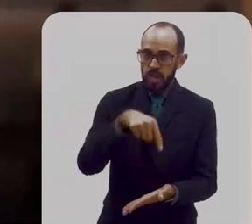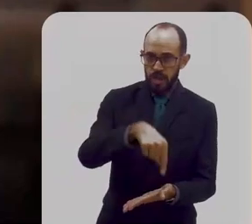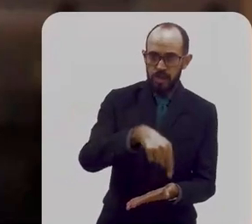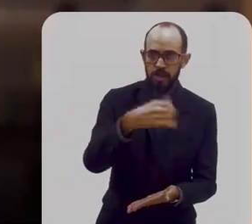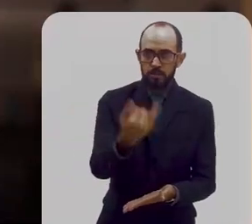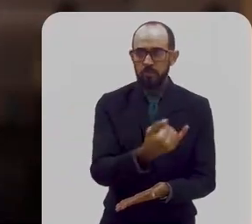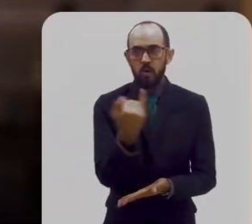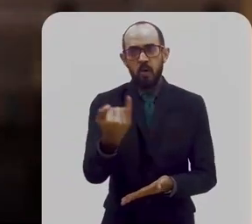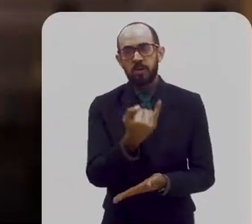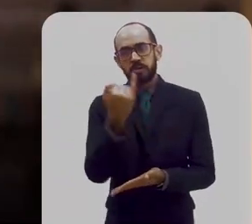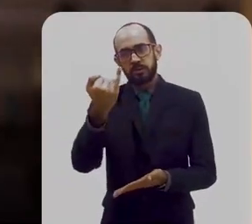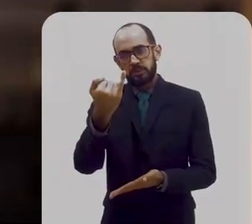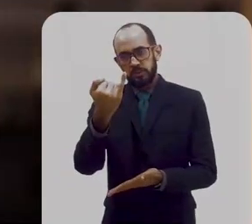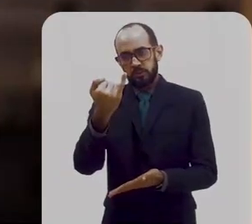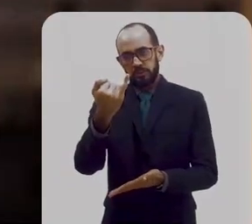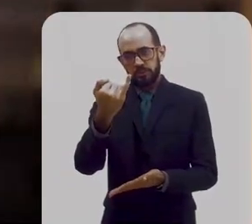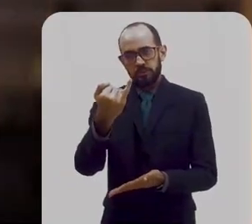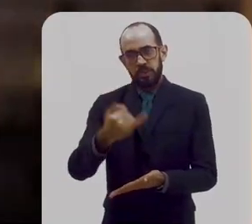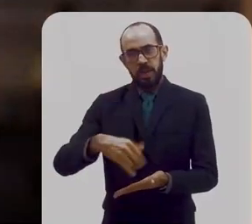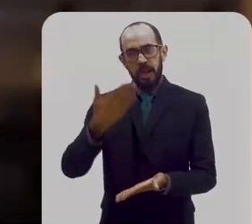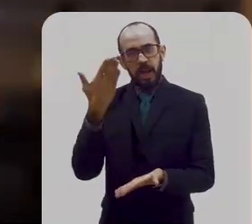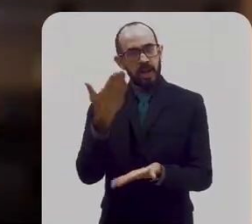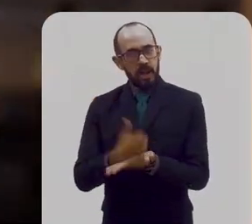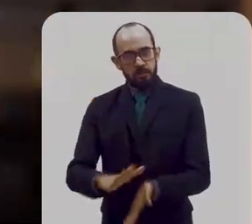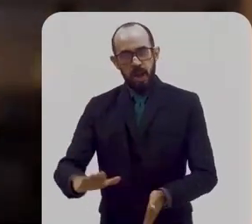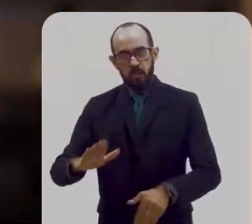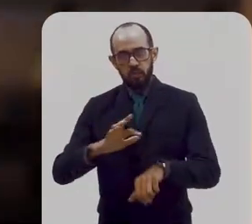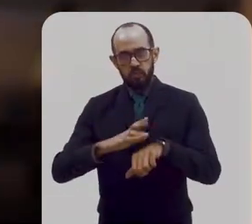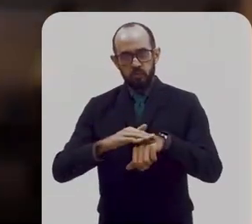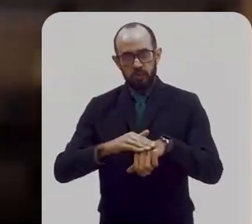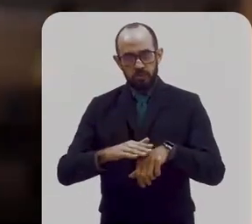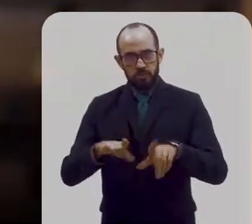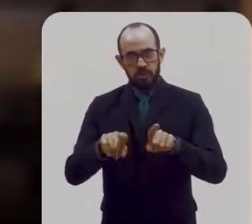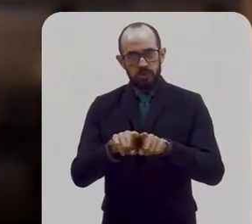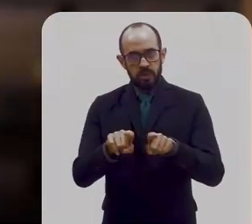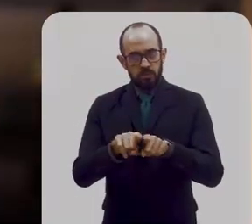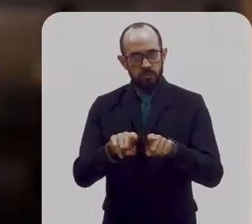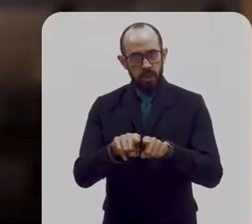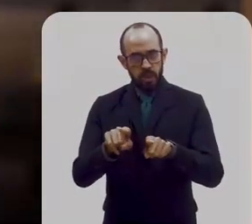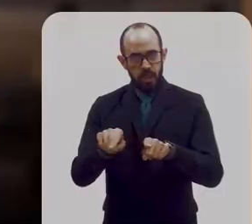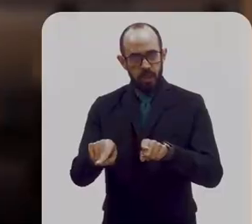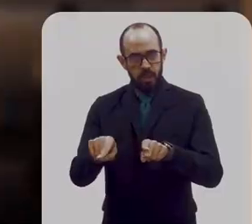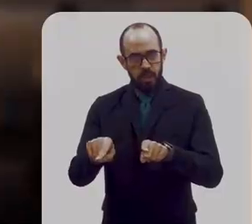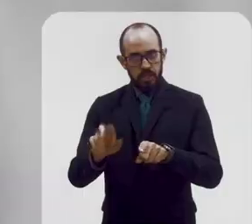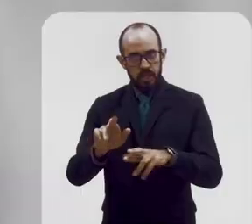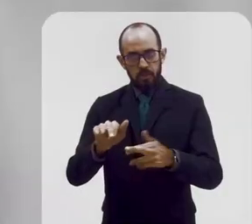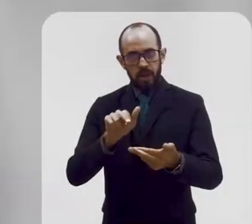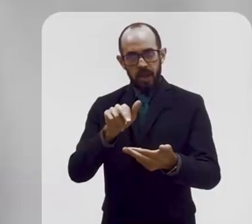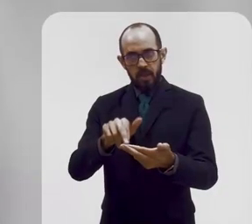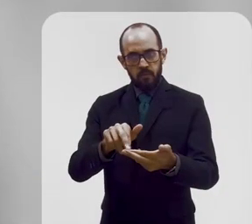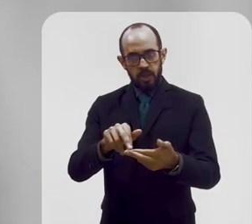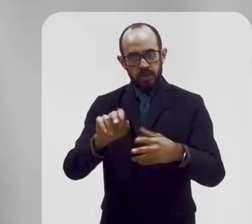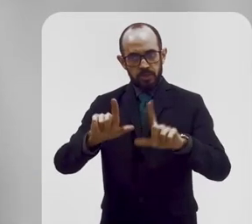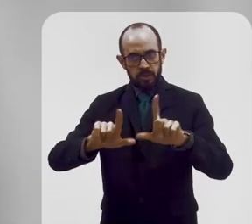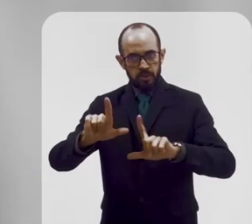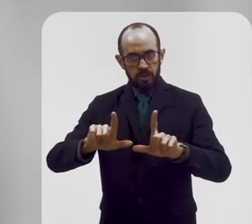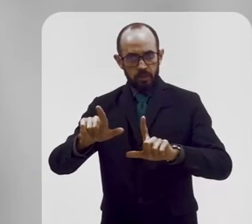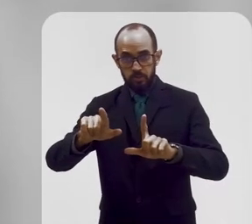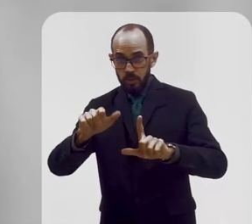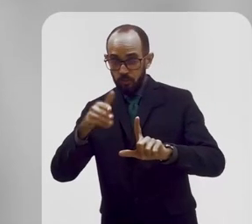que um cara importantíssimo para justamente a radicação de doenças, ele também vai servir como o bode expiatório da mídia.